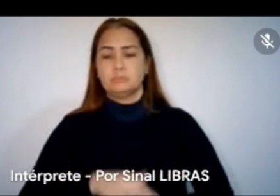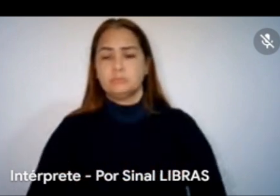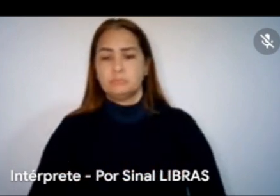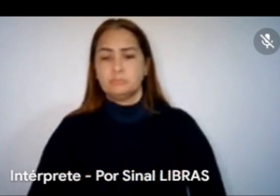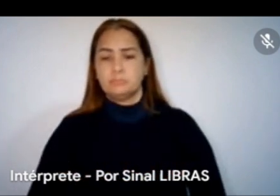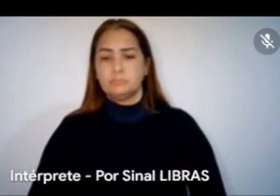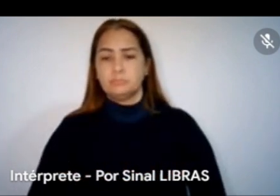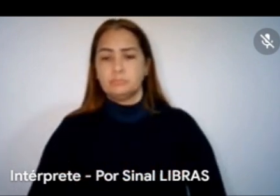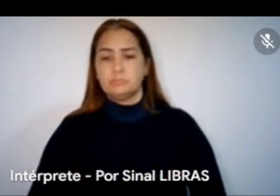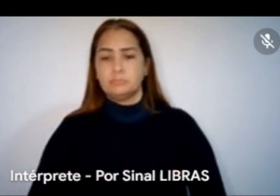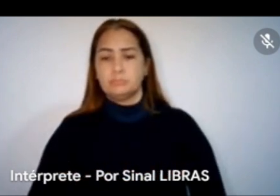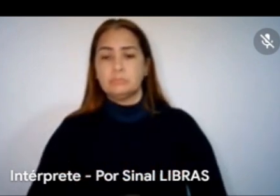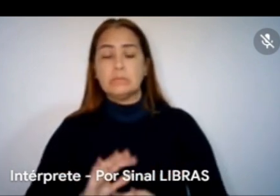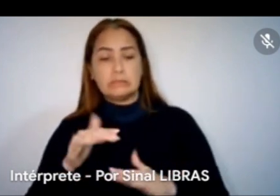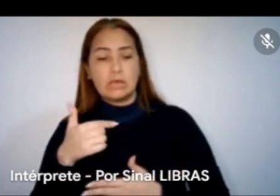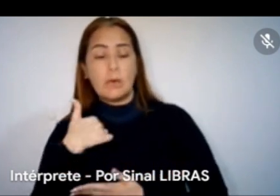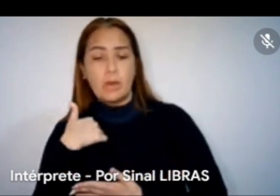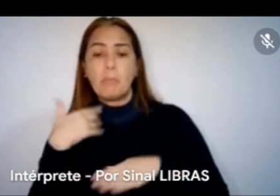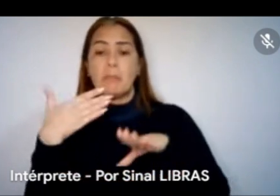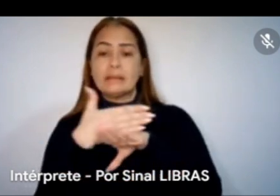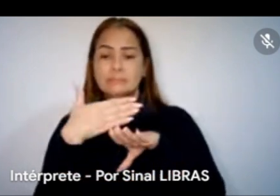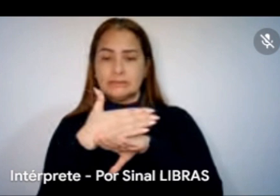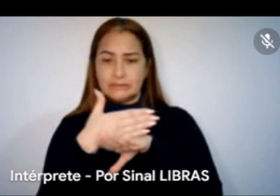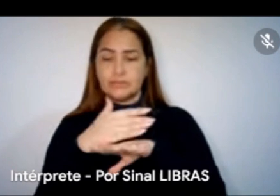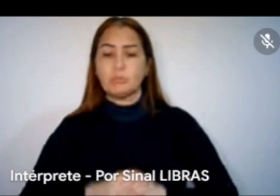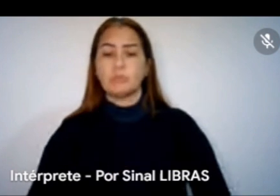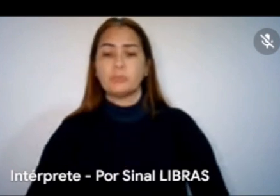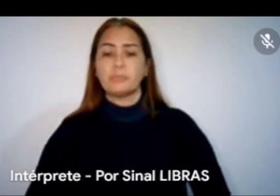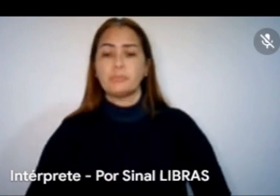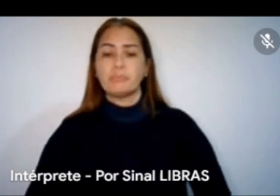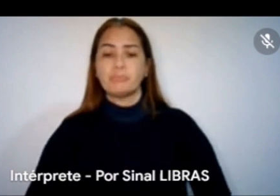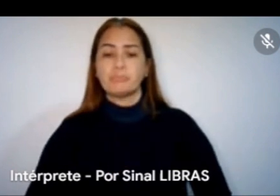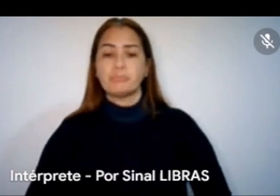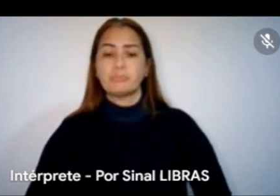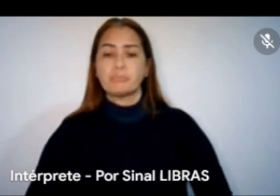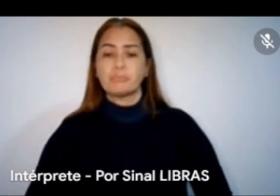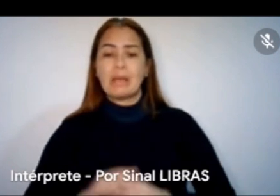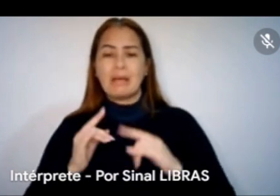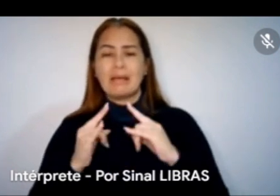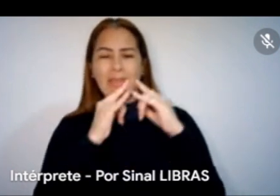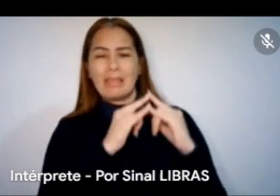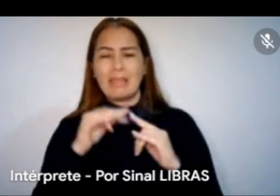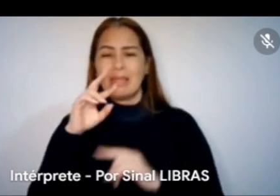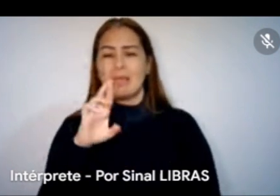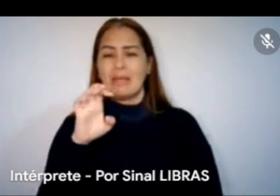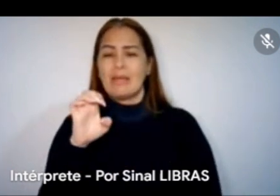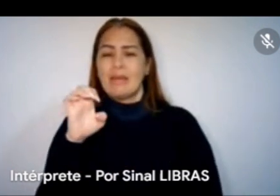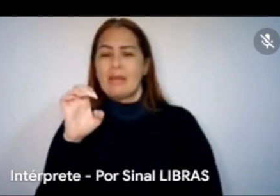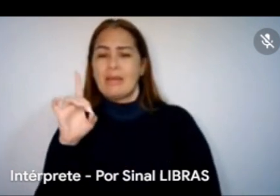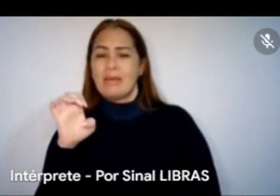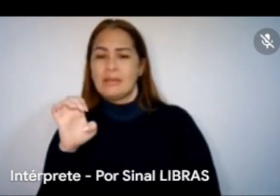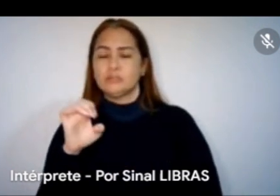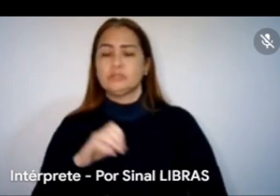Eu participo da Rede Potiguar de Música, que é uma uma entidade aqui já desde 2010,